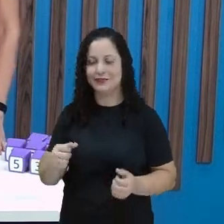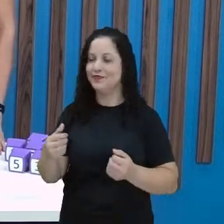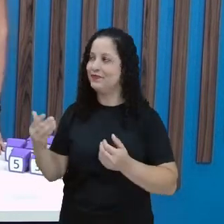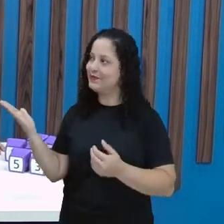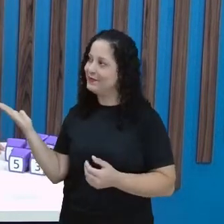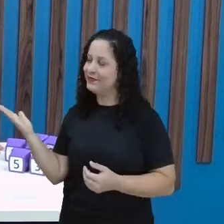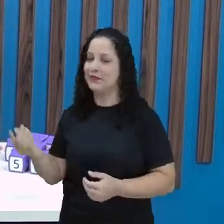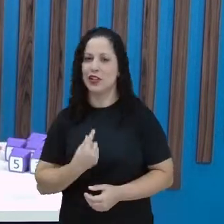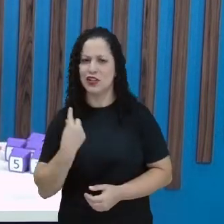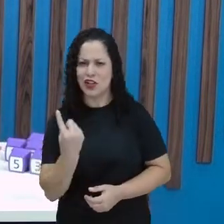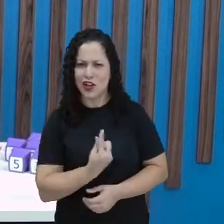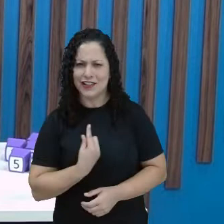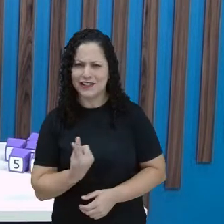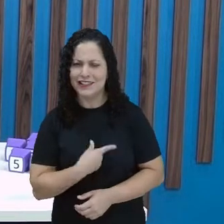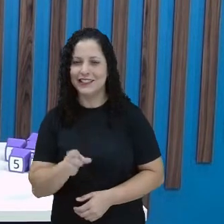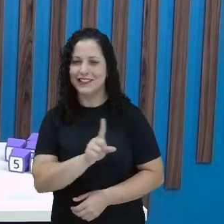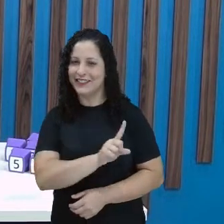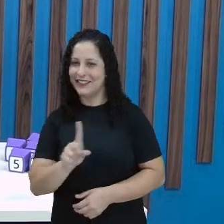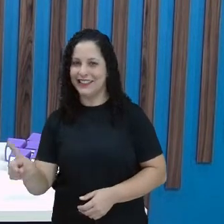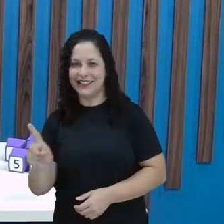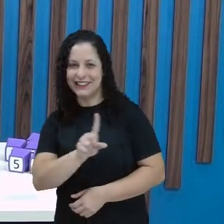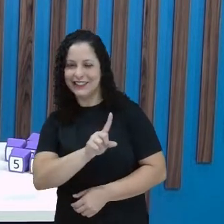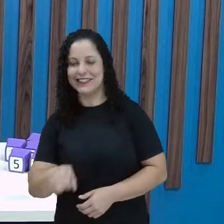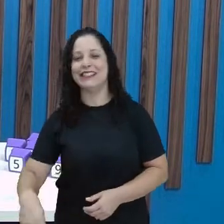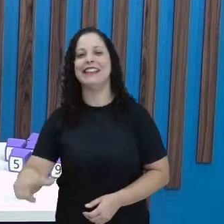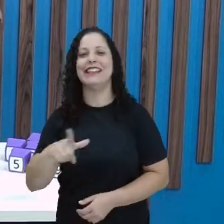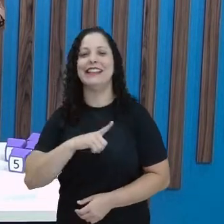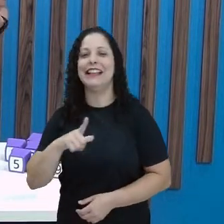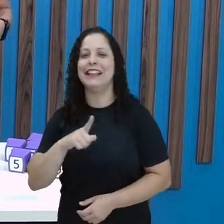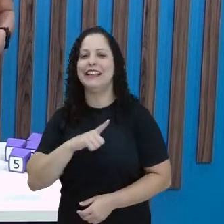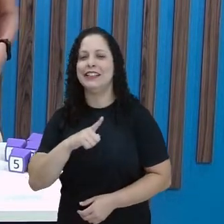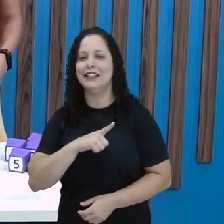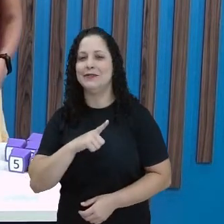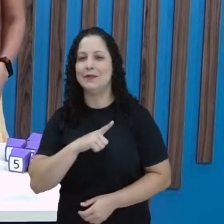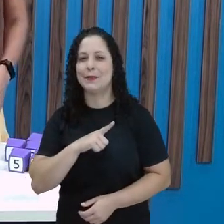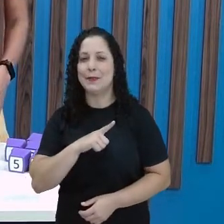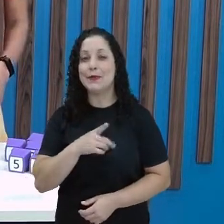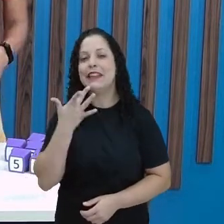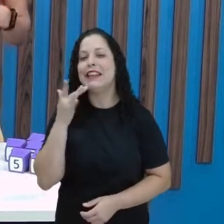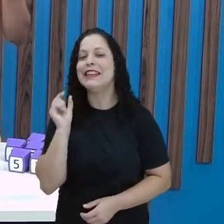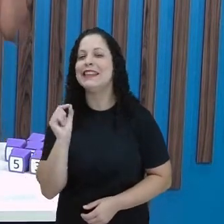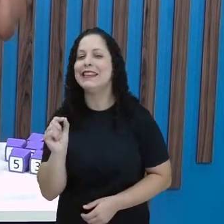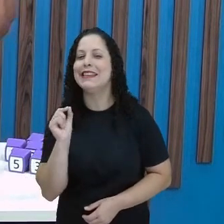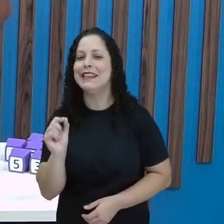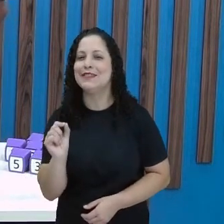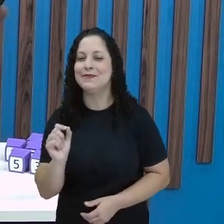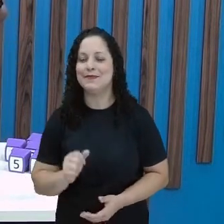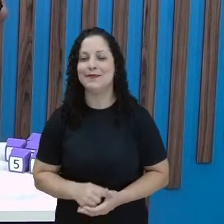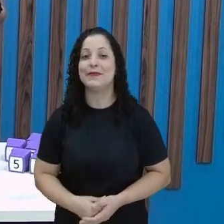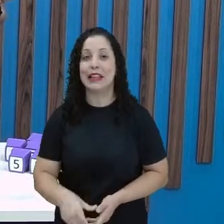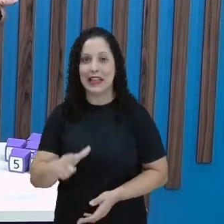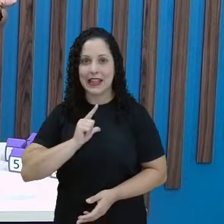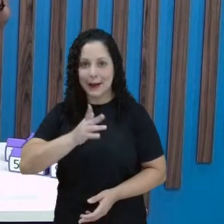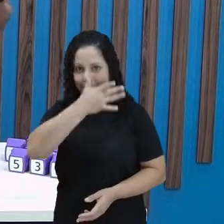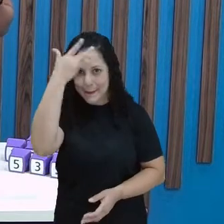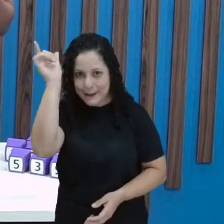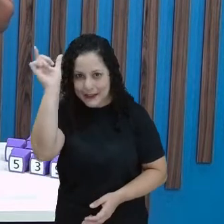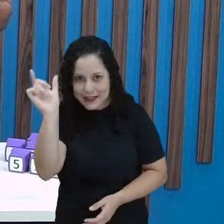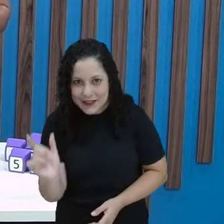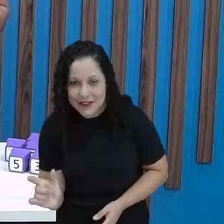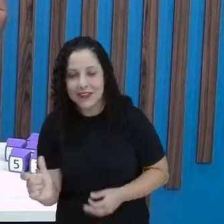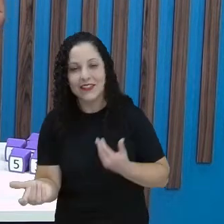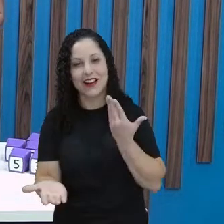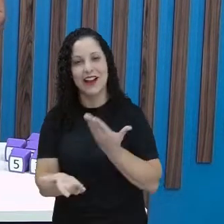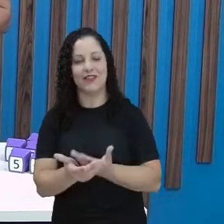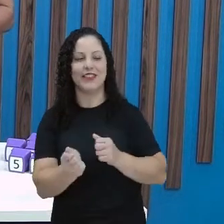estamos sozinhos. Existe alguém que está deixando a minha aula mais